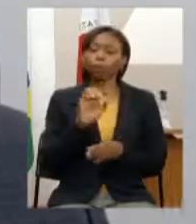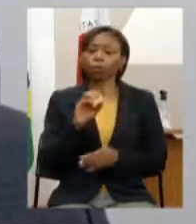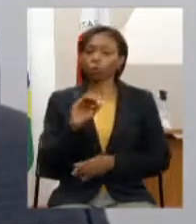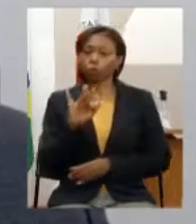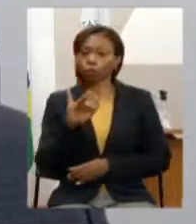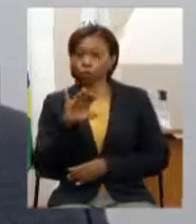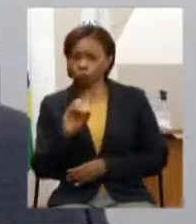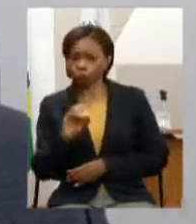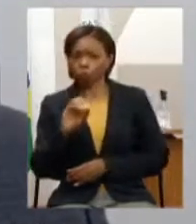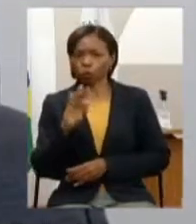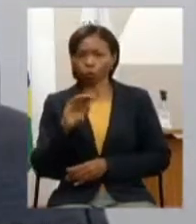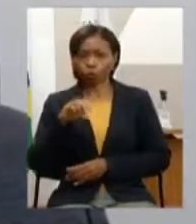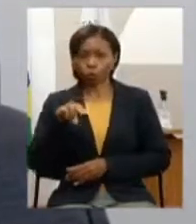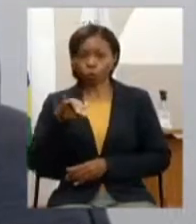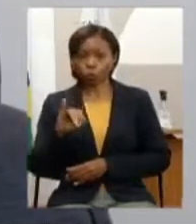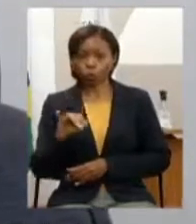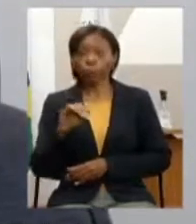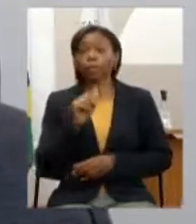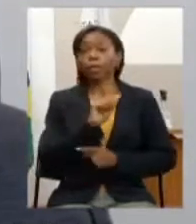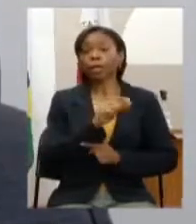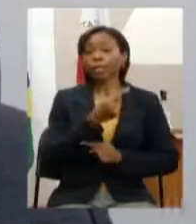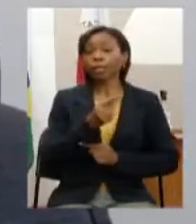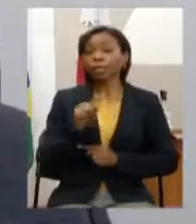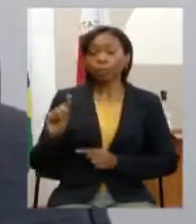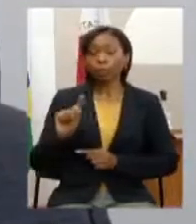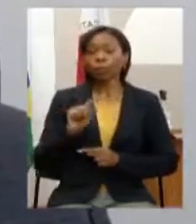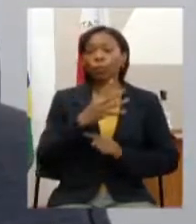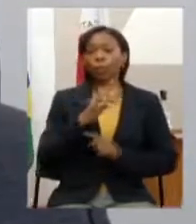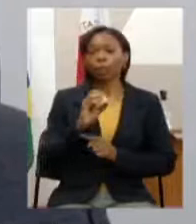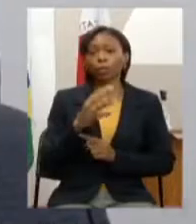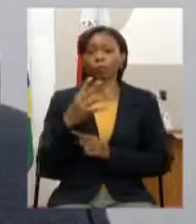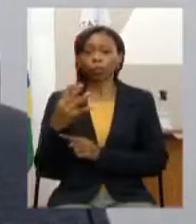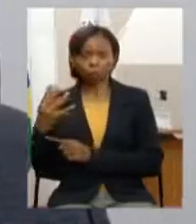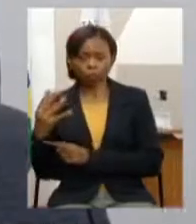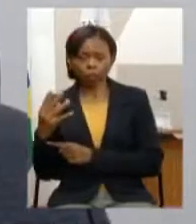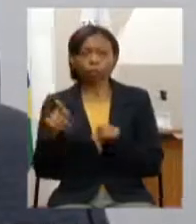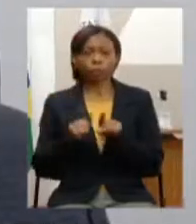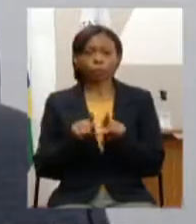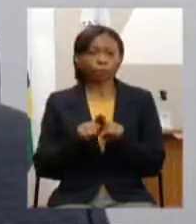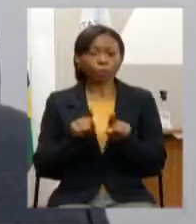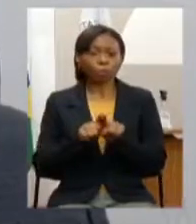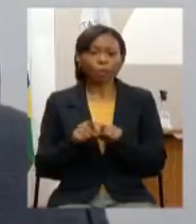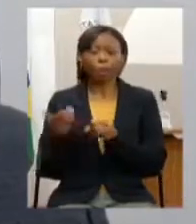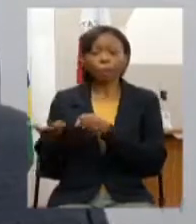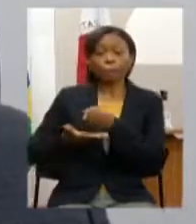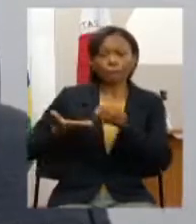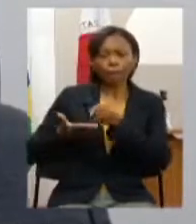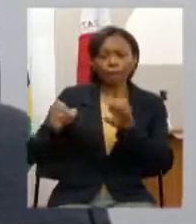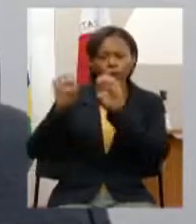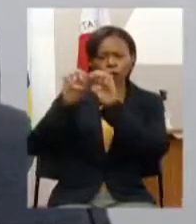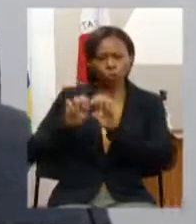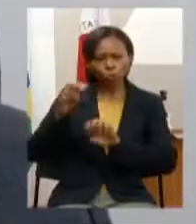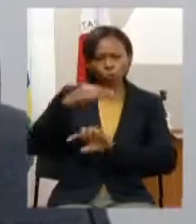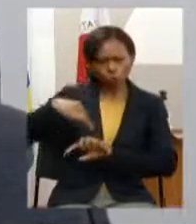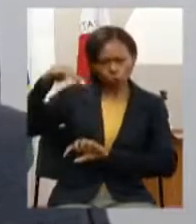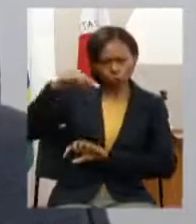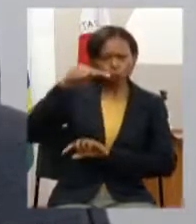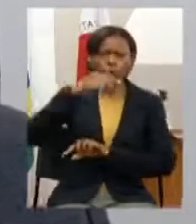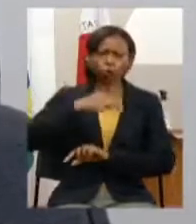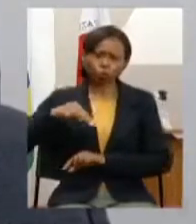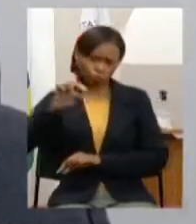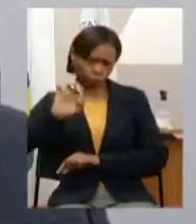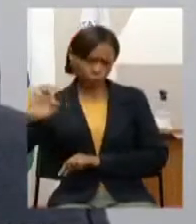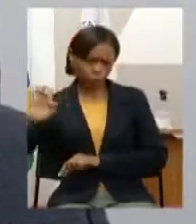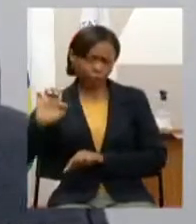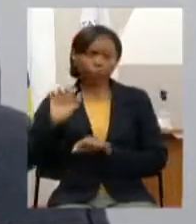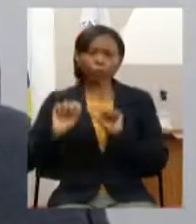4094 promoção de acesso à infraestrutura básica do norte e nordeste de forma a possibilitar que